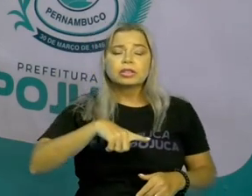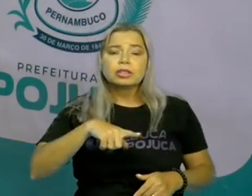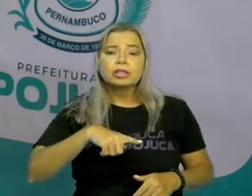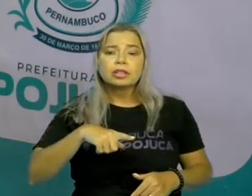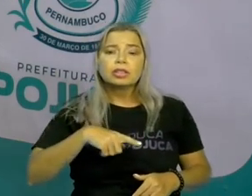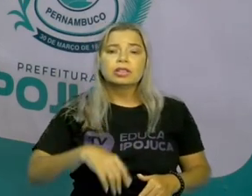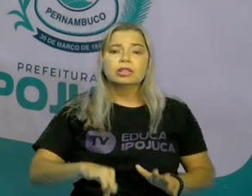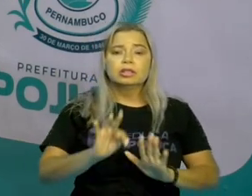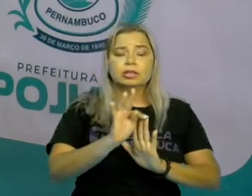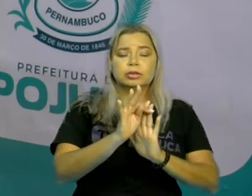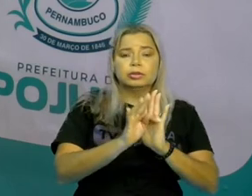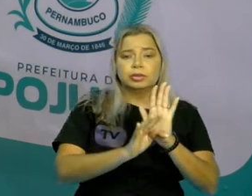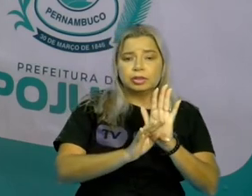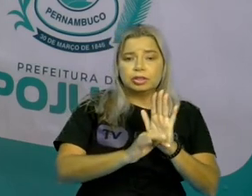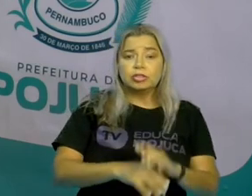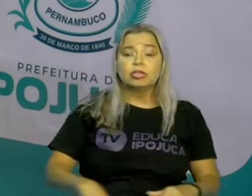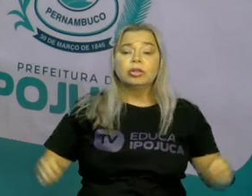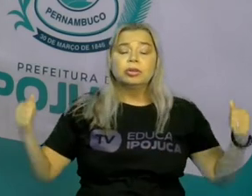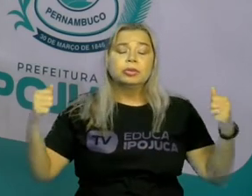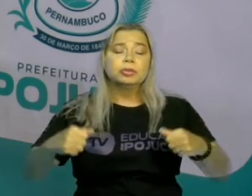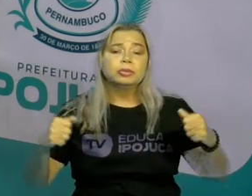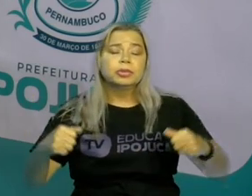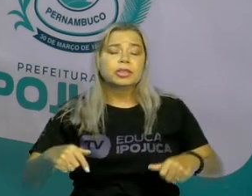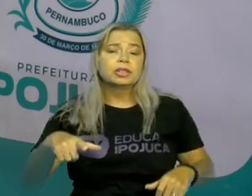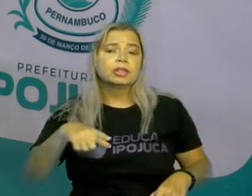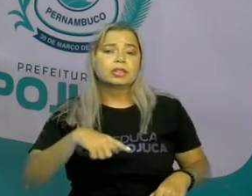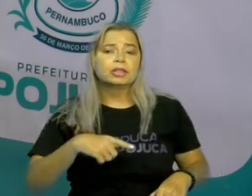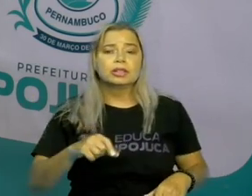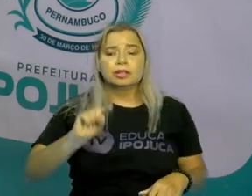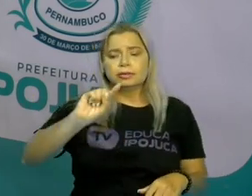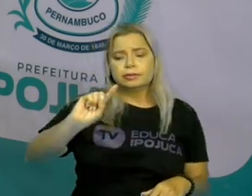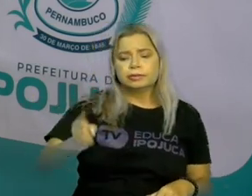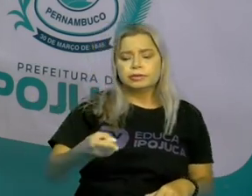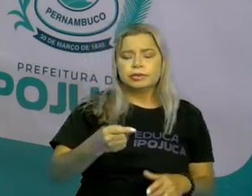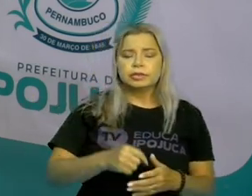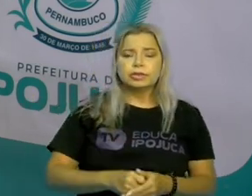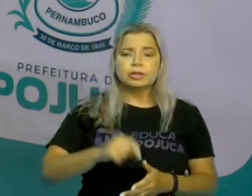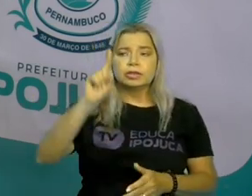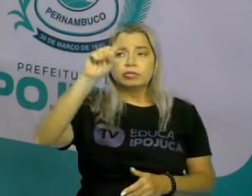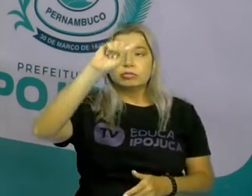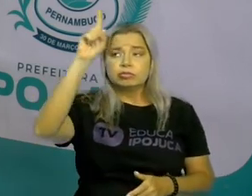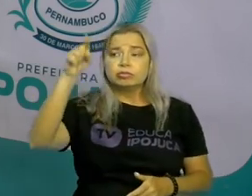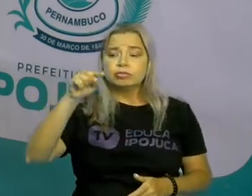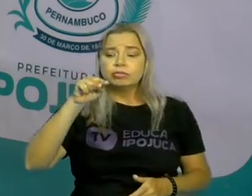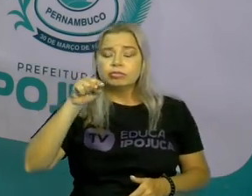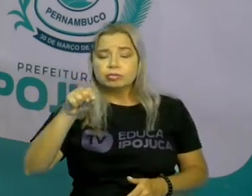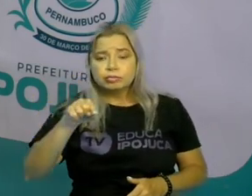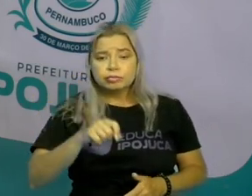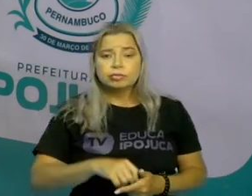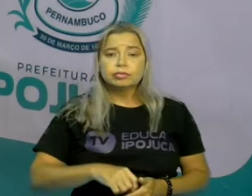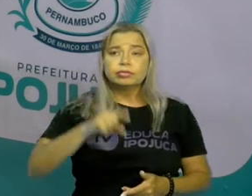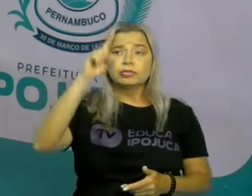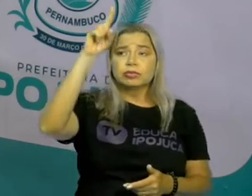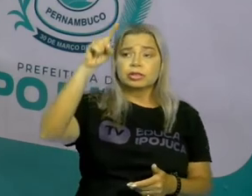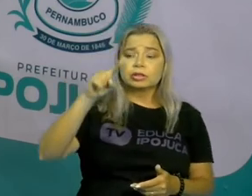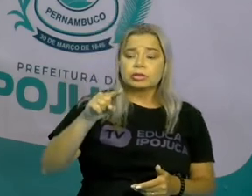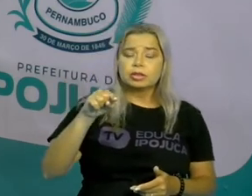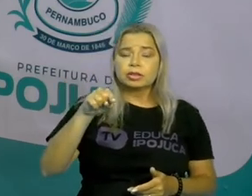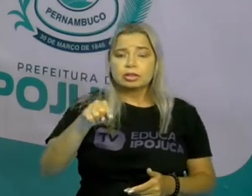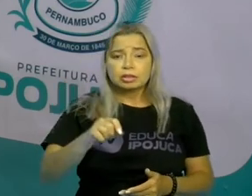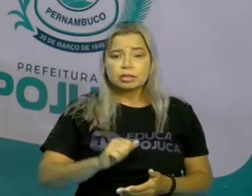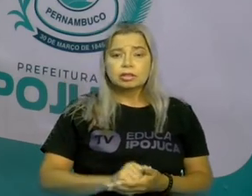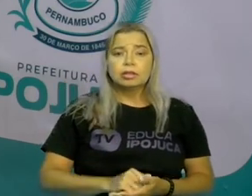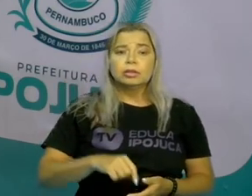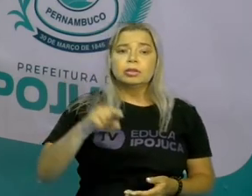ele terá que ter vírgulas, interrogação, exclamação, ponto final, todo o processo de